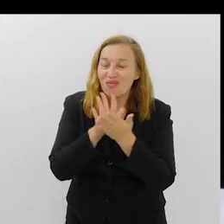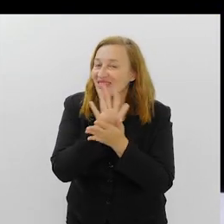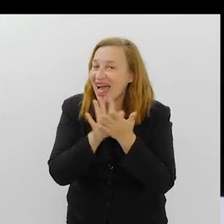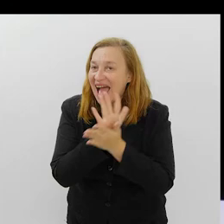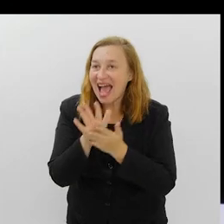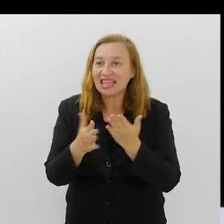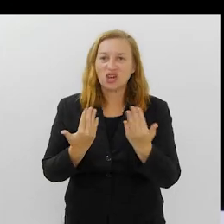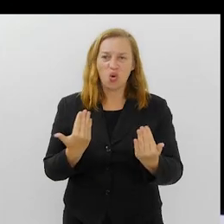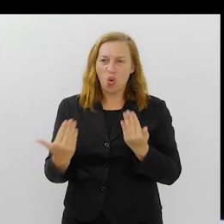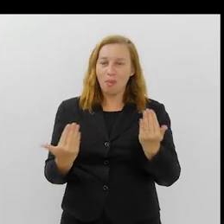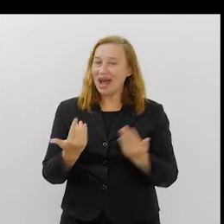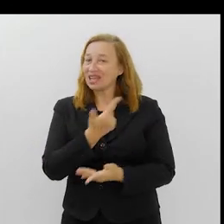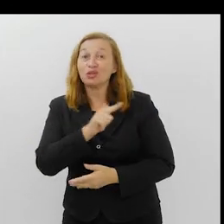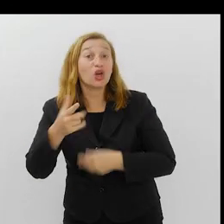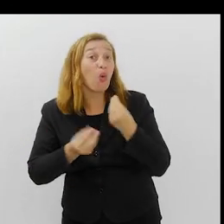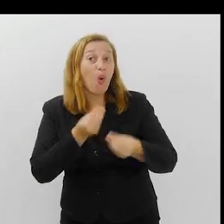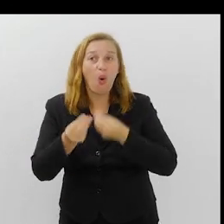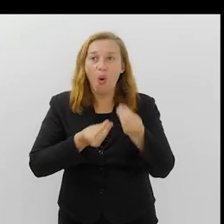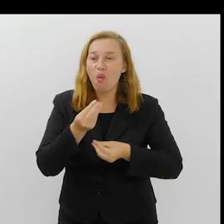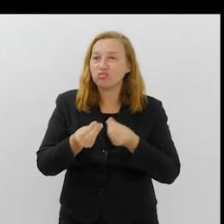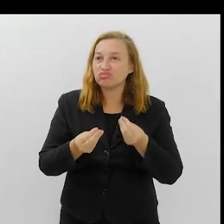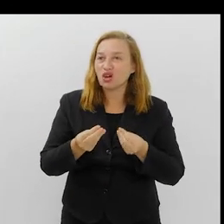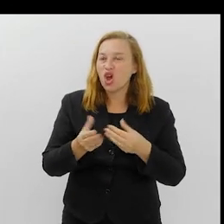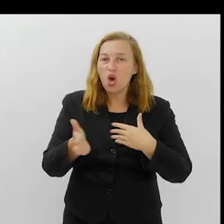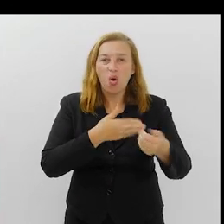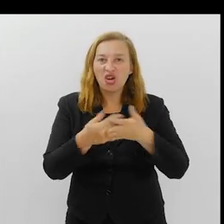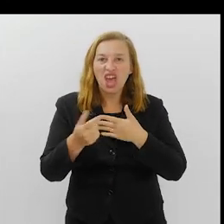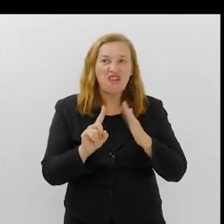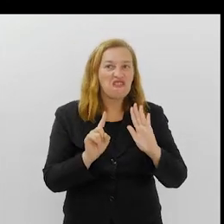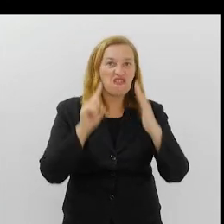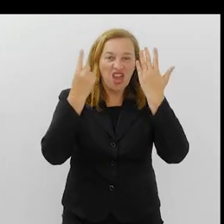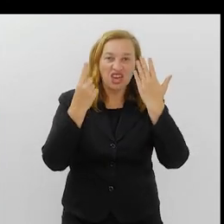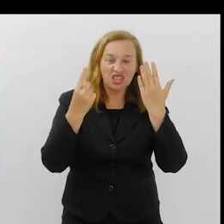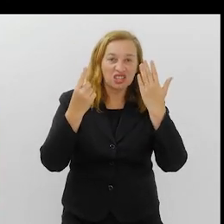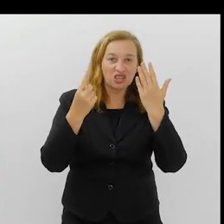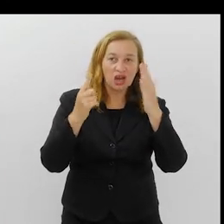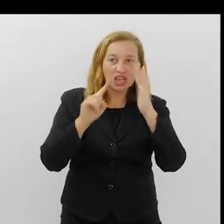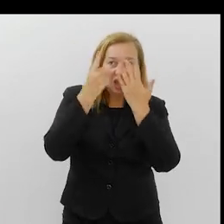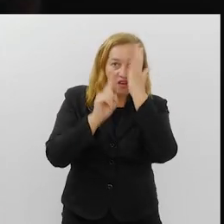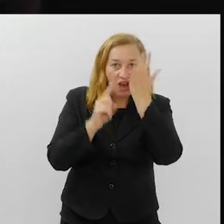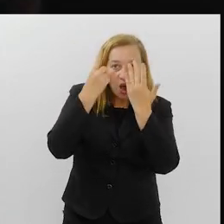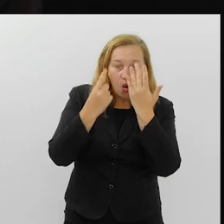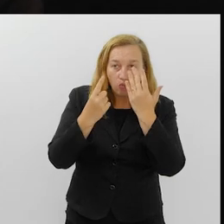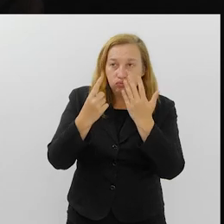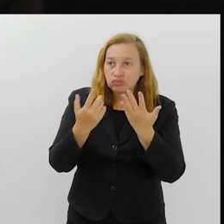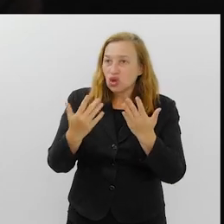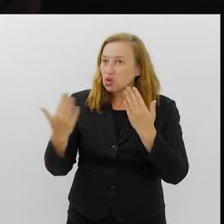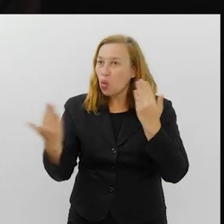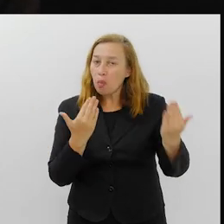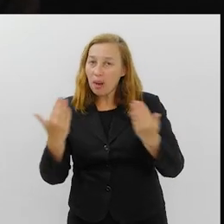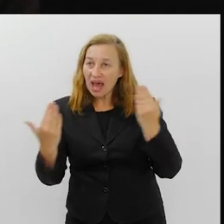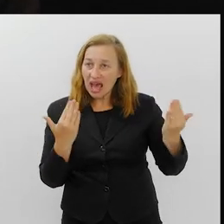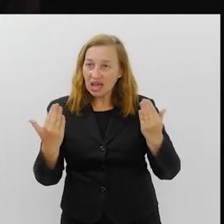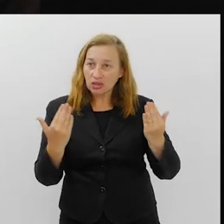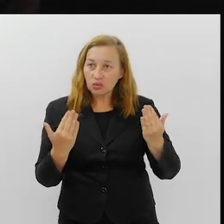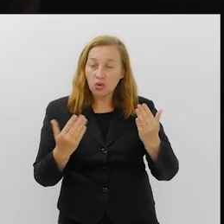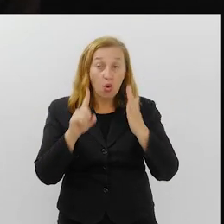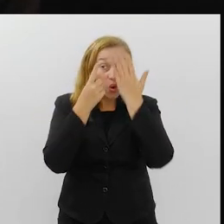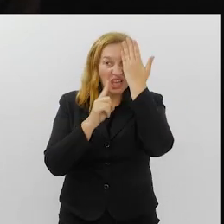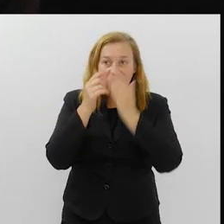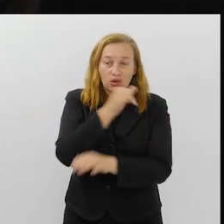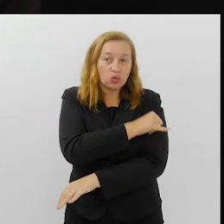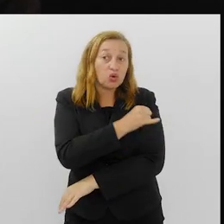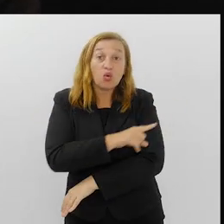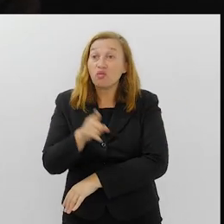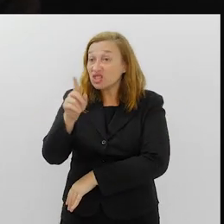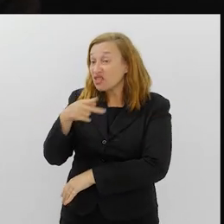Nada se compara ao carnaval do Rio de Janeiro, nenhuma festa popular que eu tenha visto se compara a isso. E exatamente é